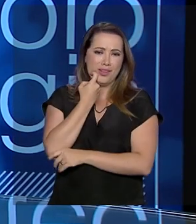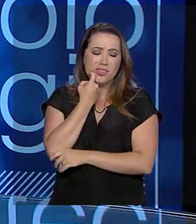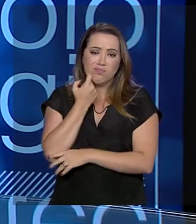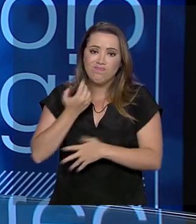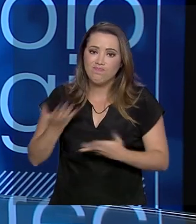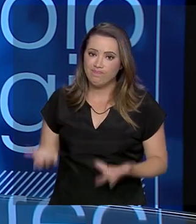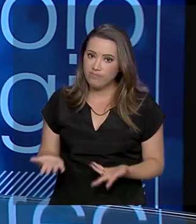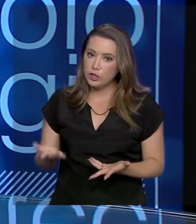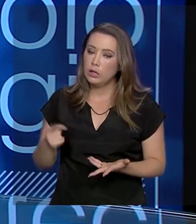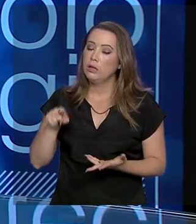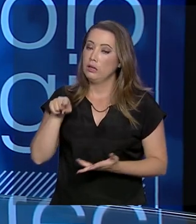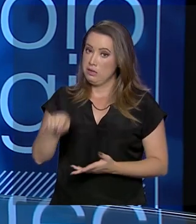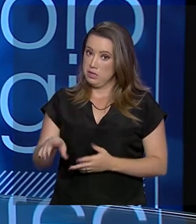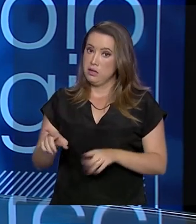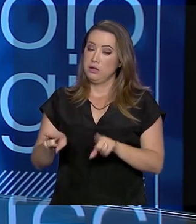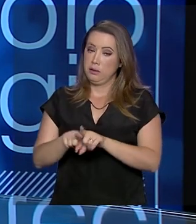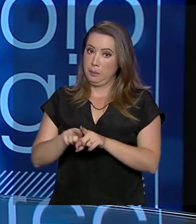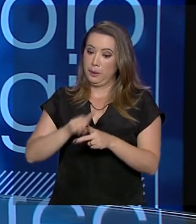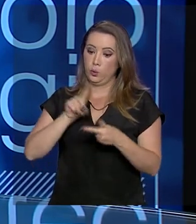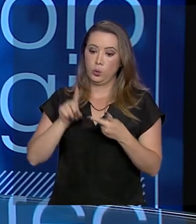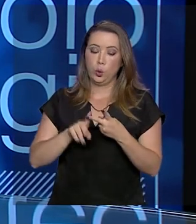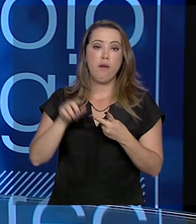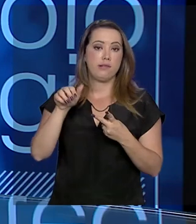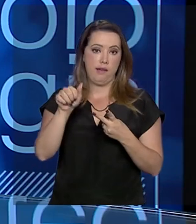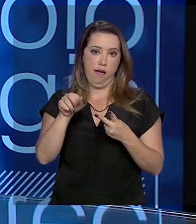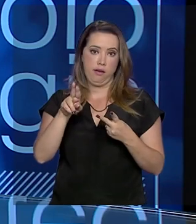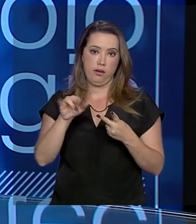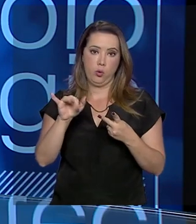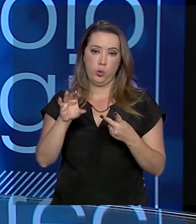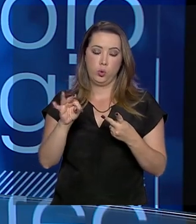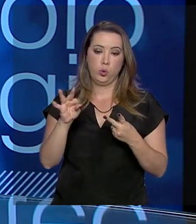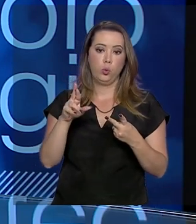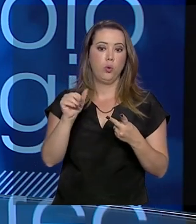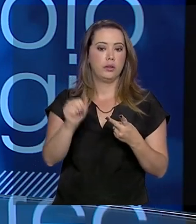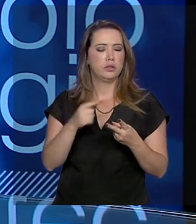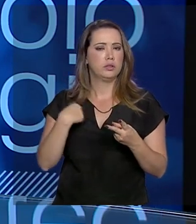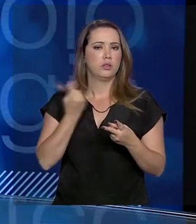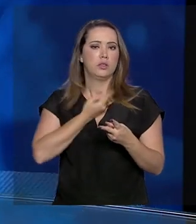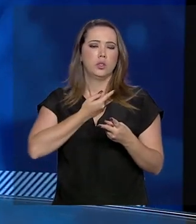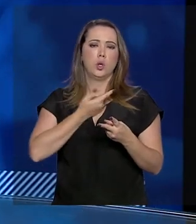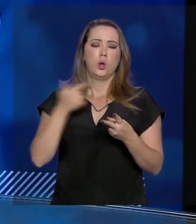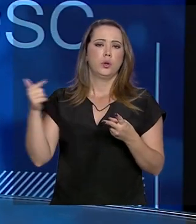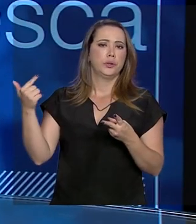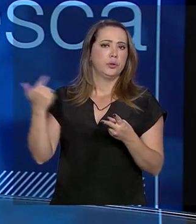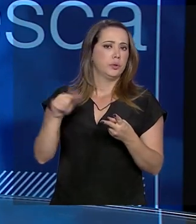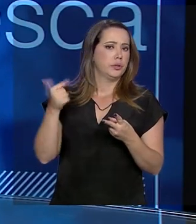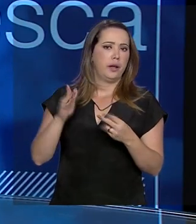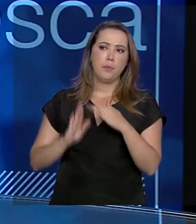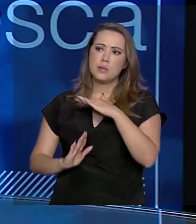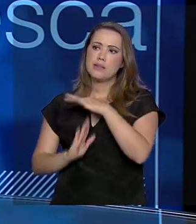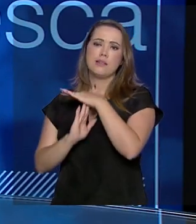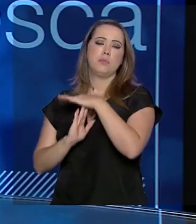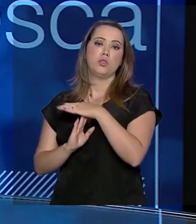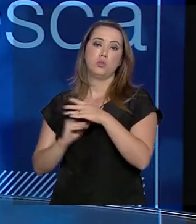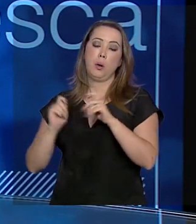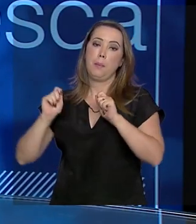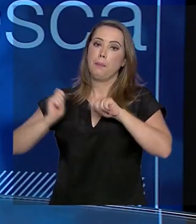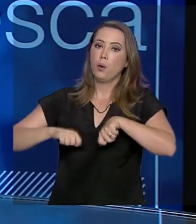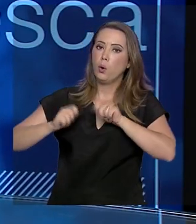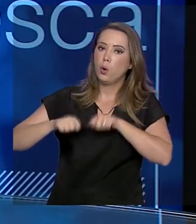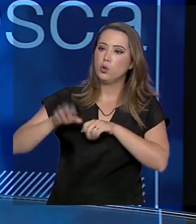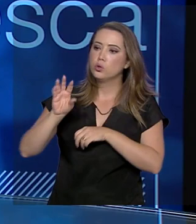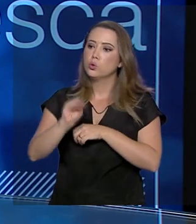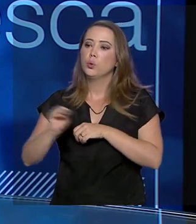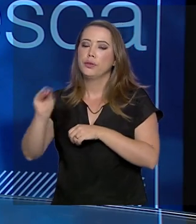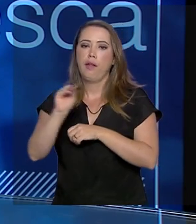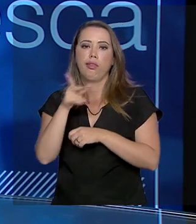espécies. E, na questão da aquicultura, não existem limites, porque você pode cuidar do